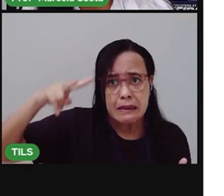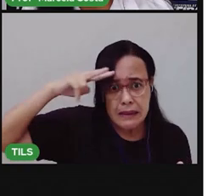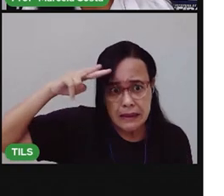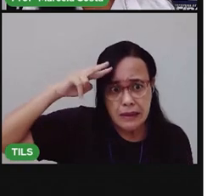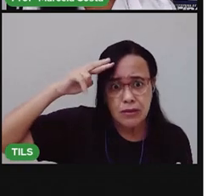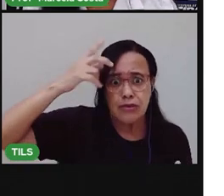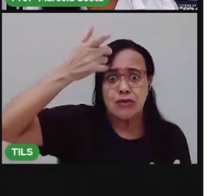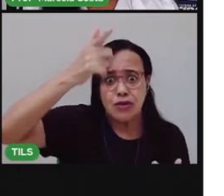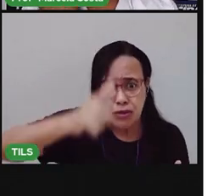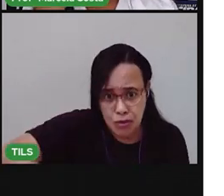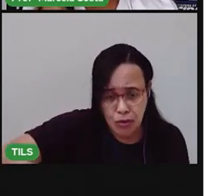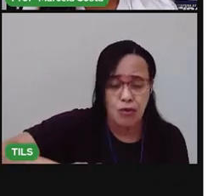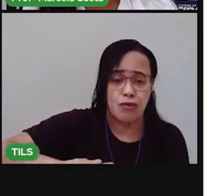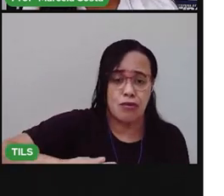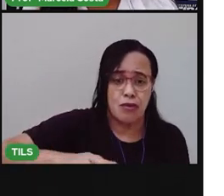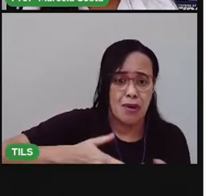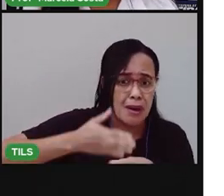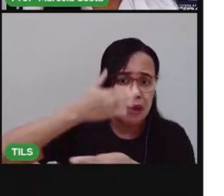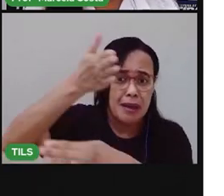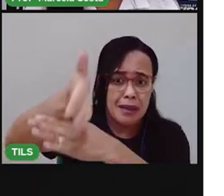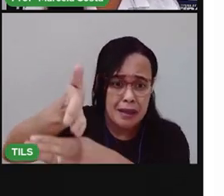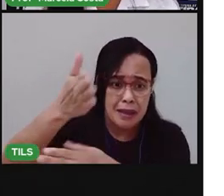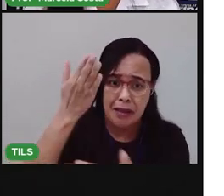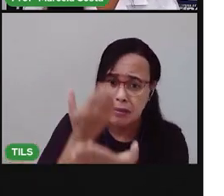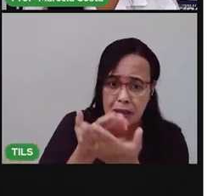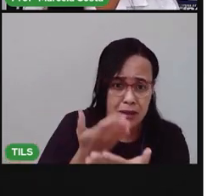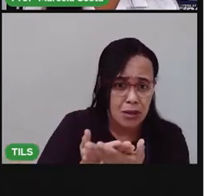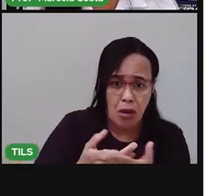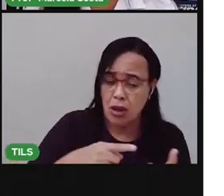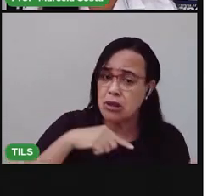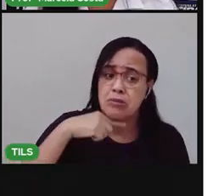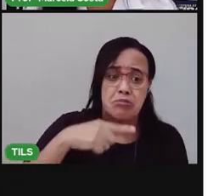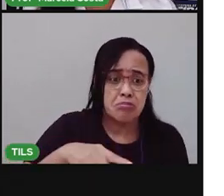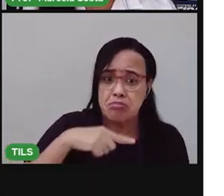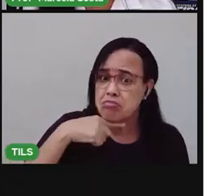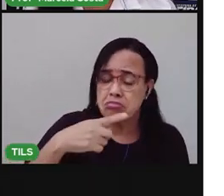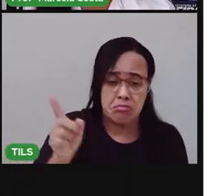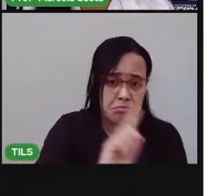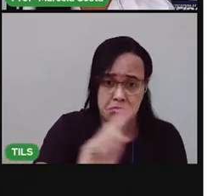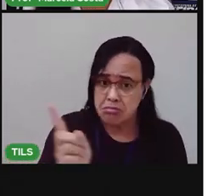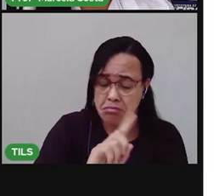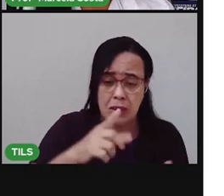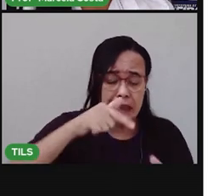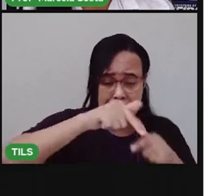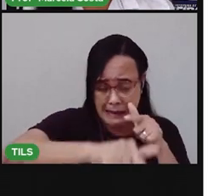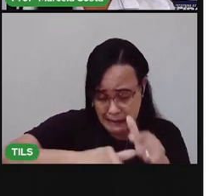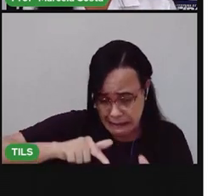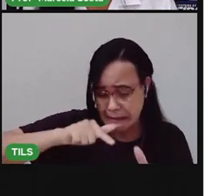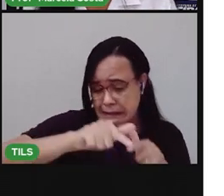Mais uma vez. Nem para a escola a Maria podia ir. Só trabalhar, trabalhar, trabalhar.